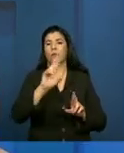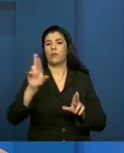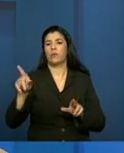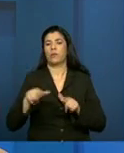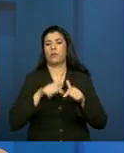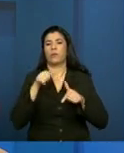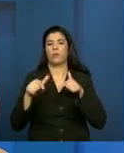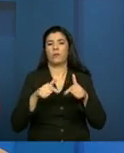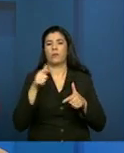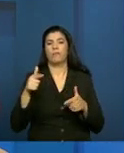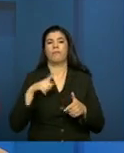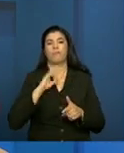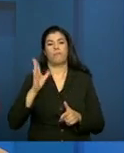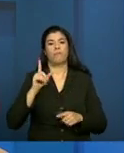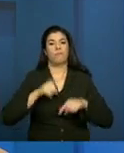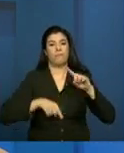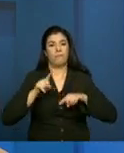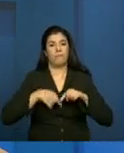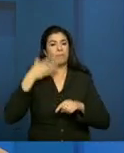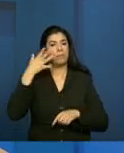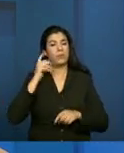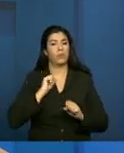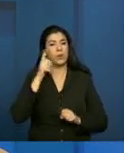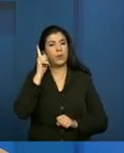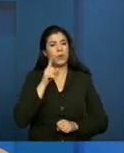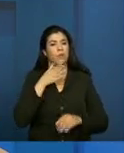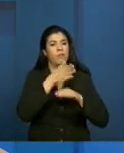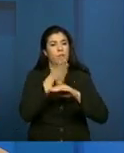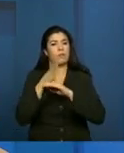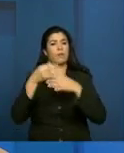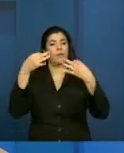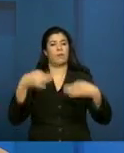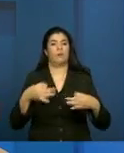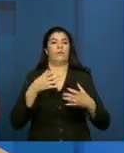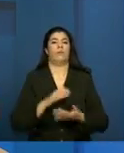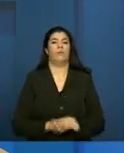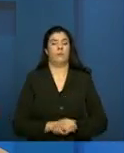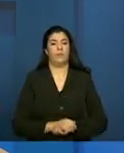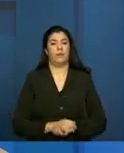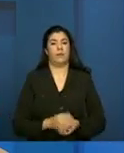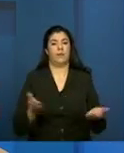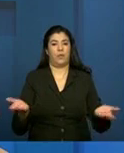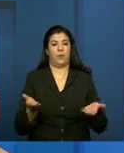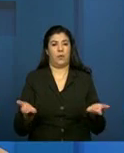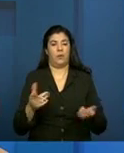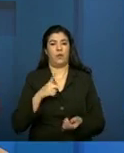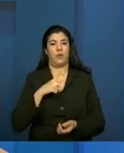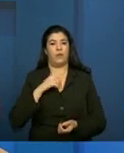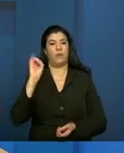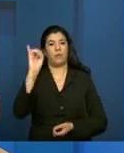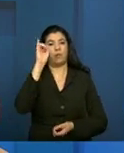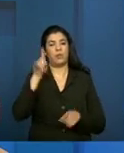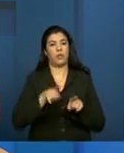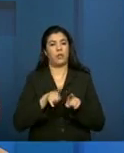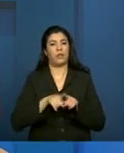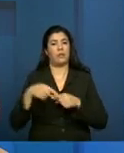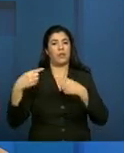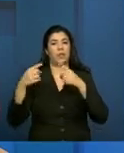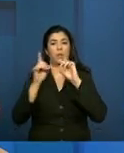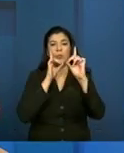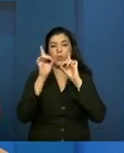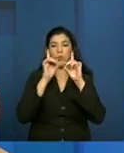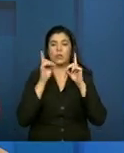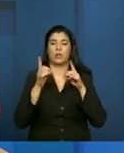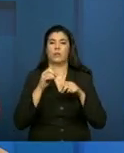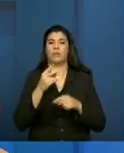trabalham para que essa política consiga ser efetivada com sucesso. Então, hoje, é importante para a gente dialogar sobre